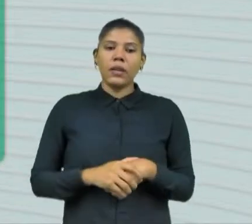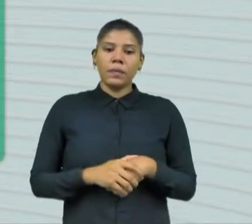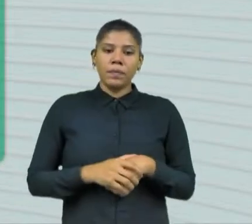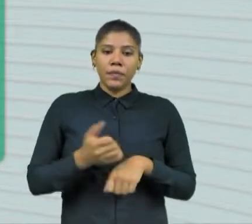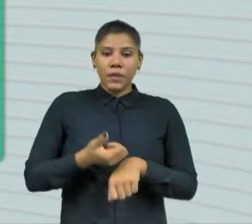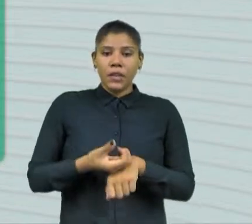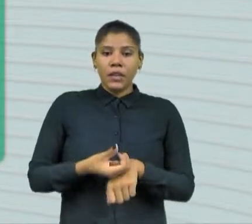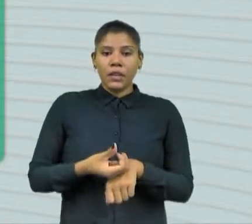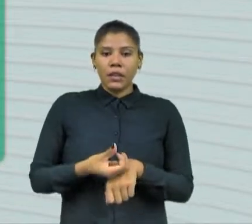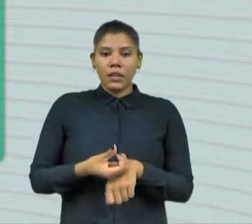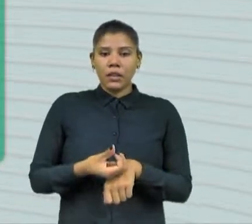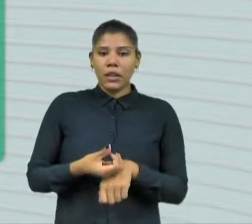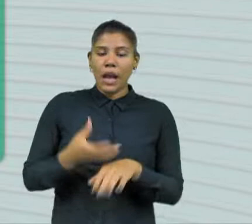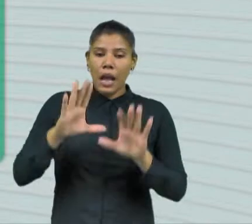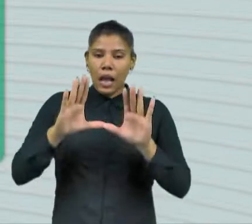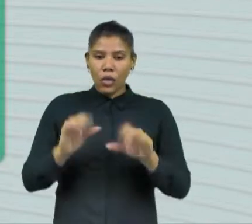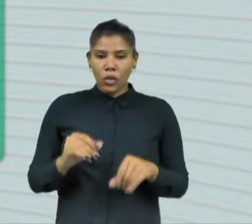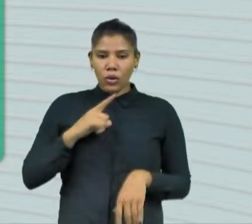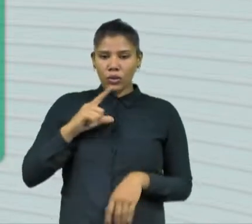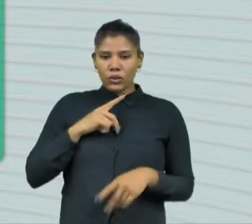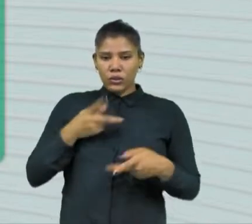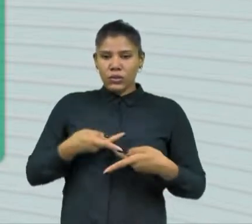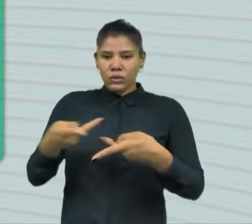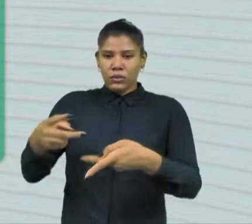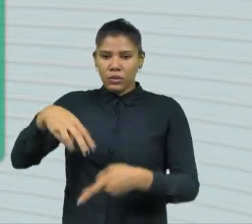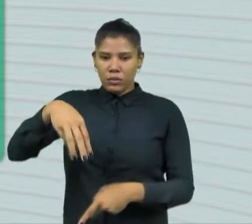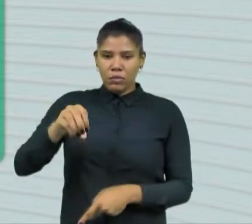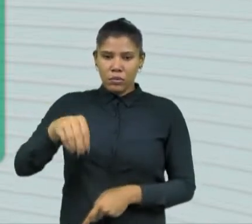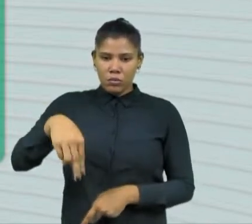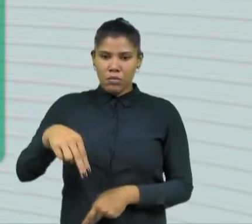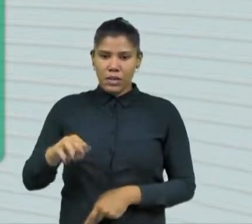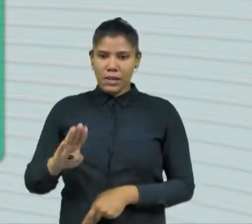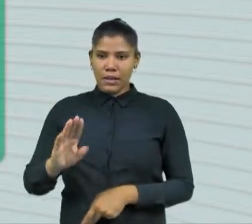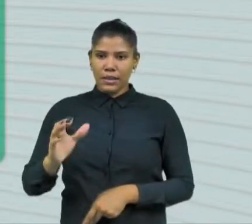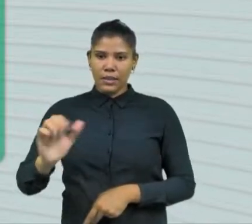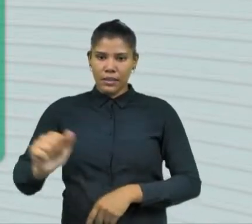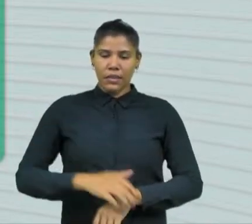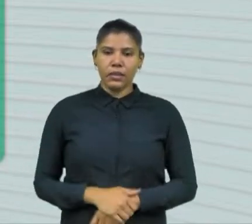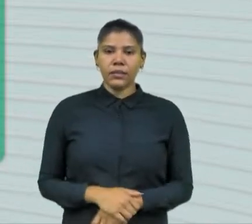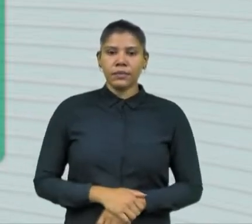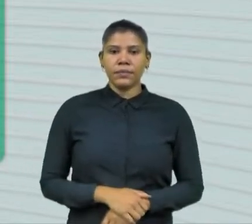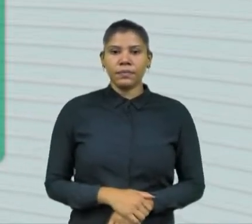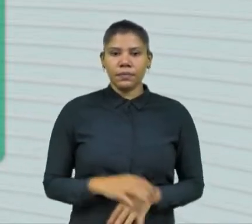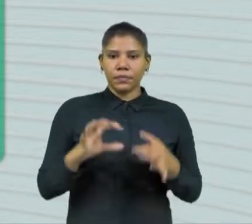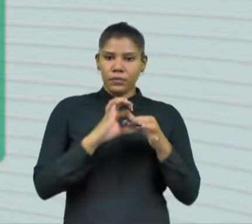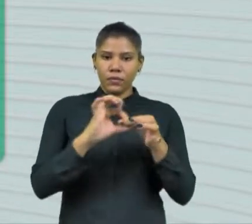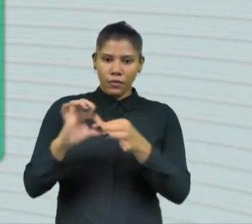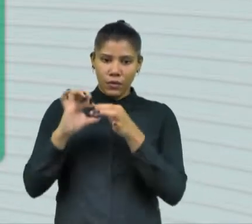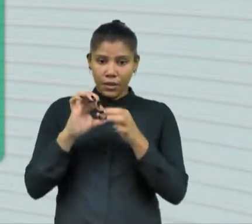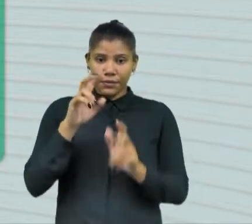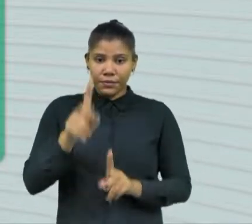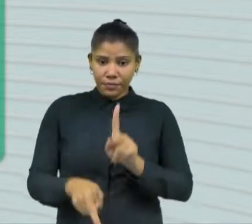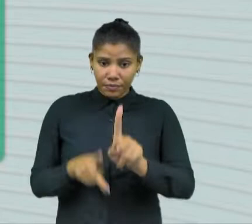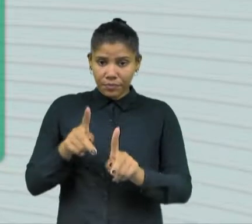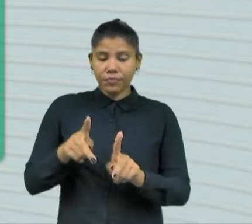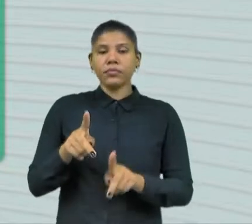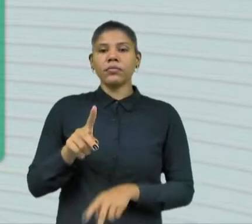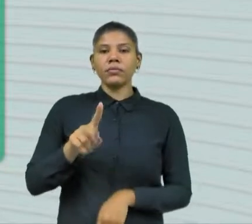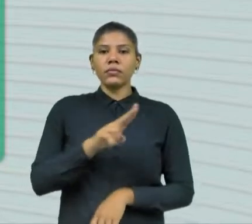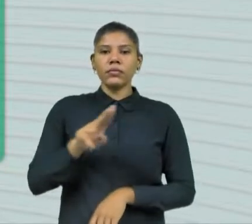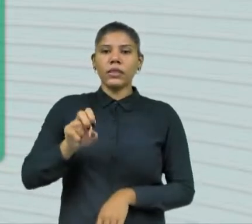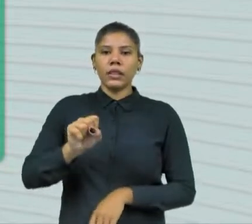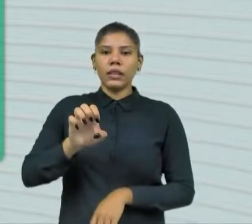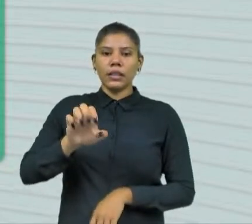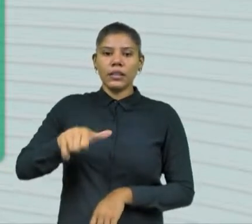a TV. E, à noite, tem agenda em Mombassa e a Copiara. O candidato do União Popular, Serlei Leal, fez panfletagem às